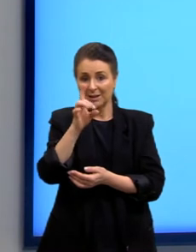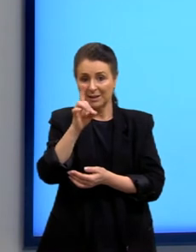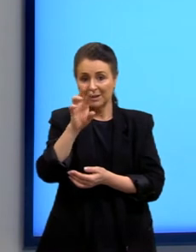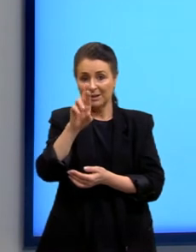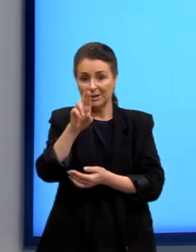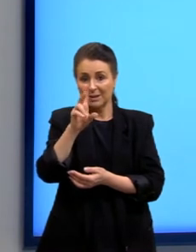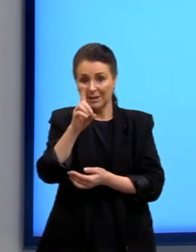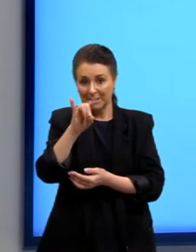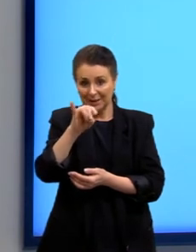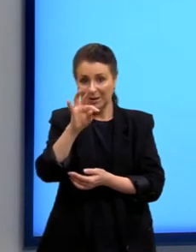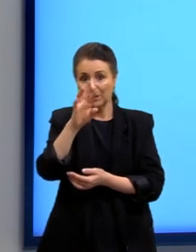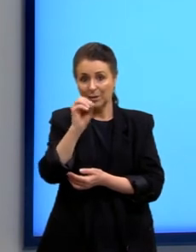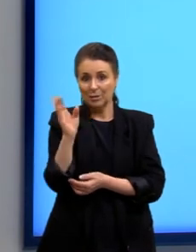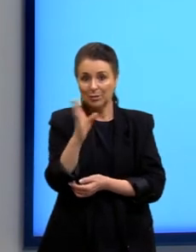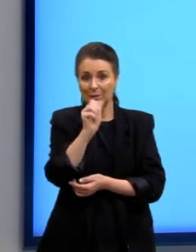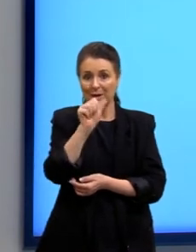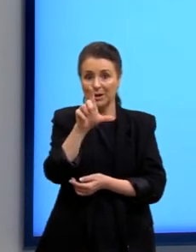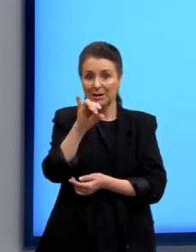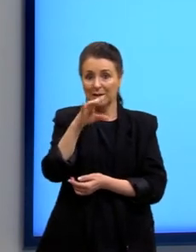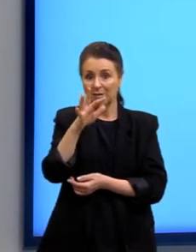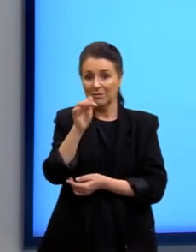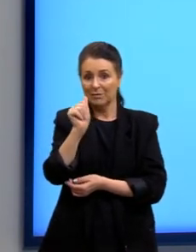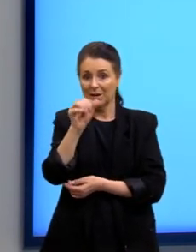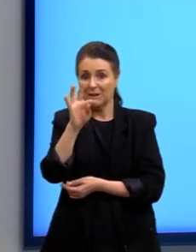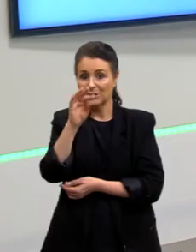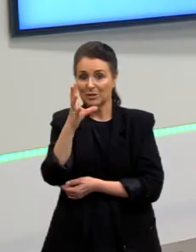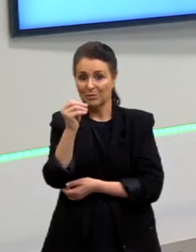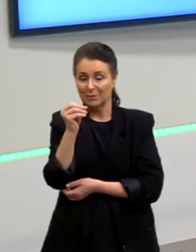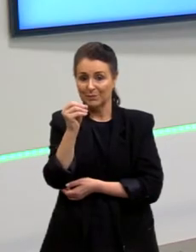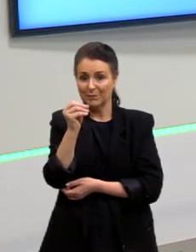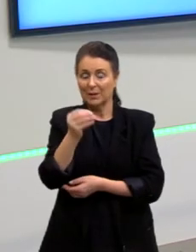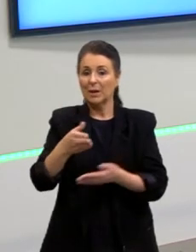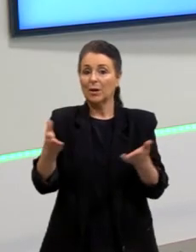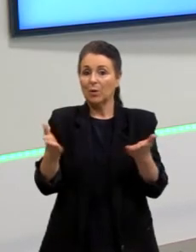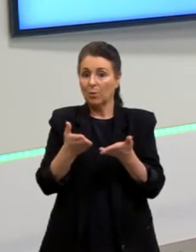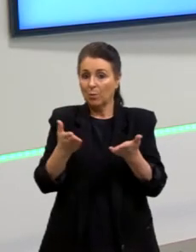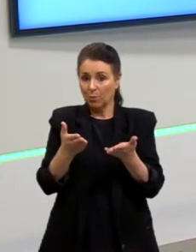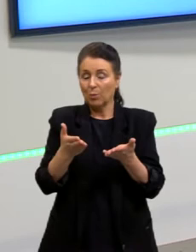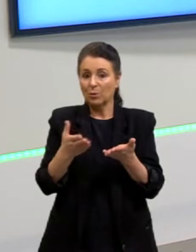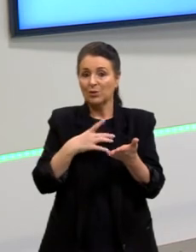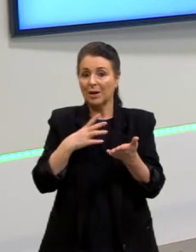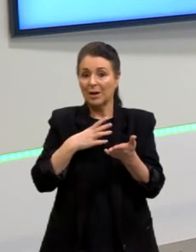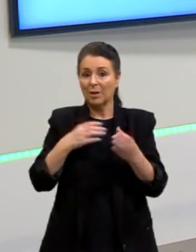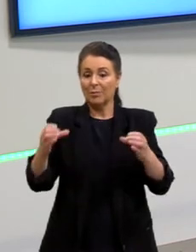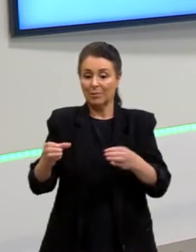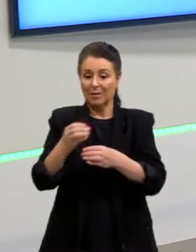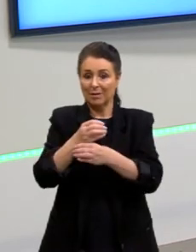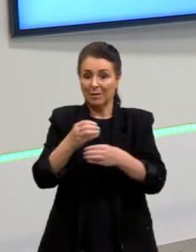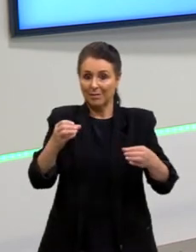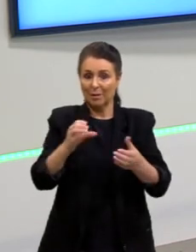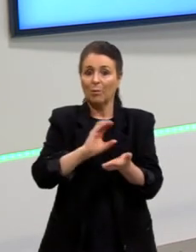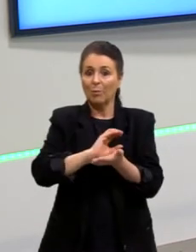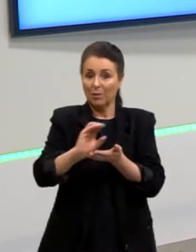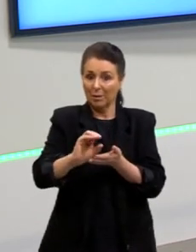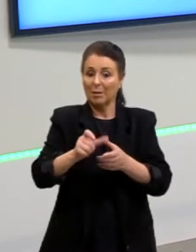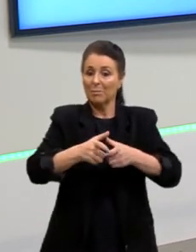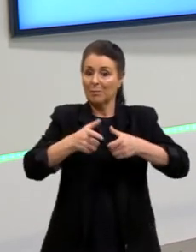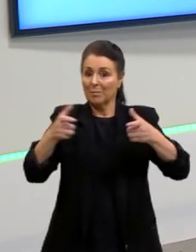Bom, encerramos a eliminação, que hoje seria a maior das reações orgânicas que nós